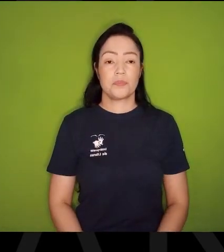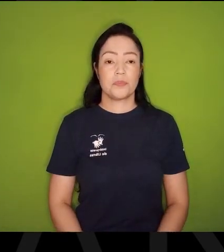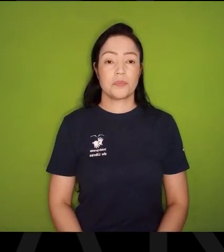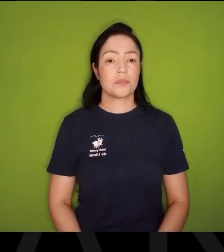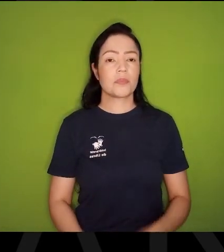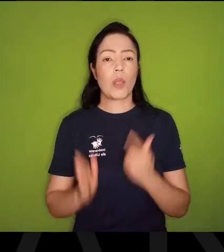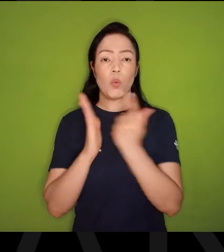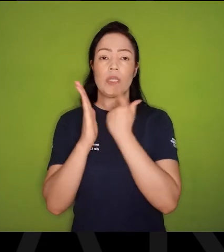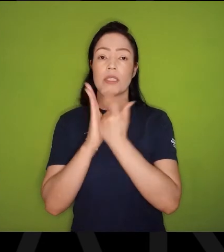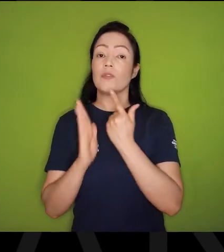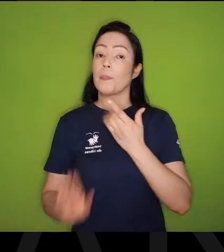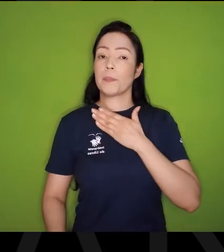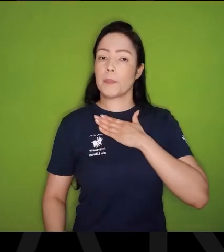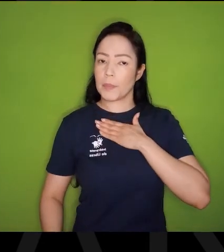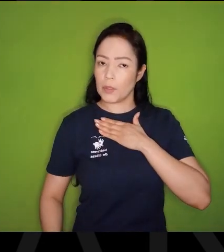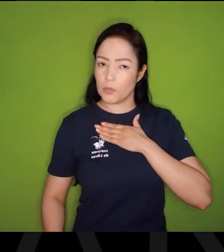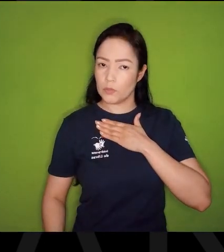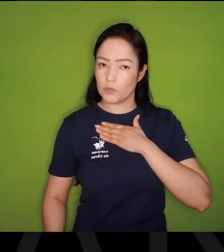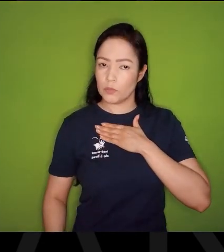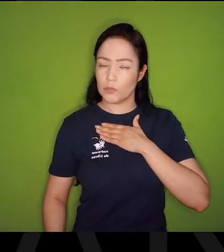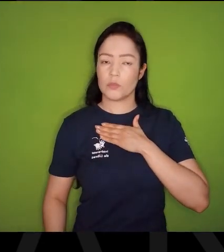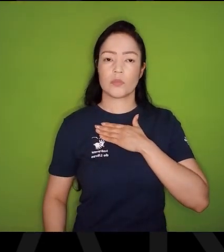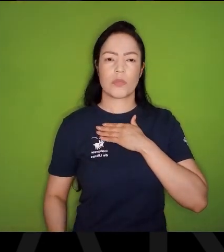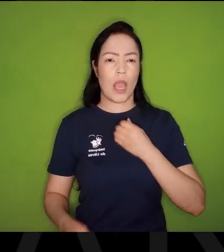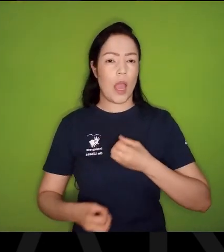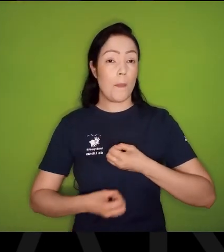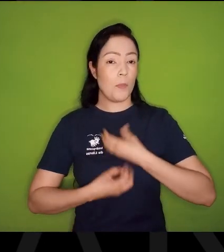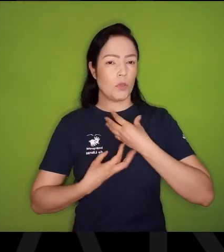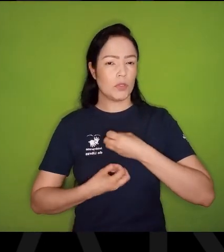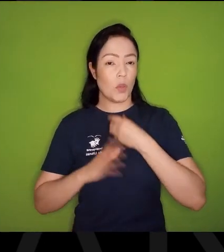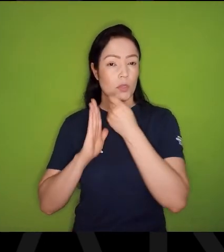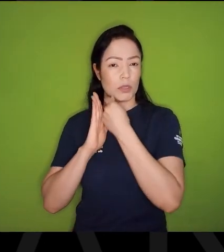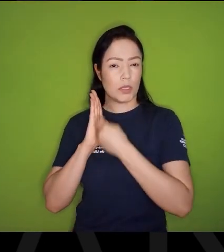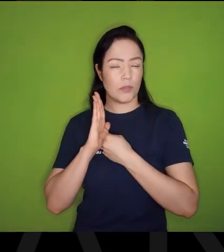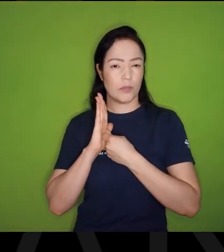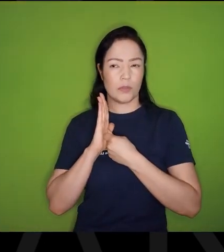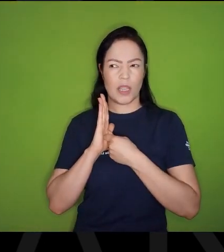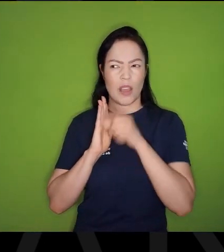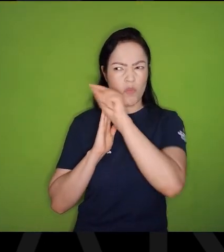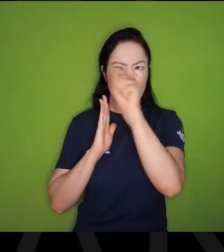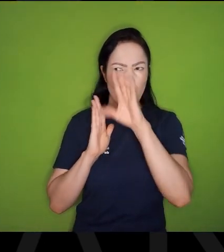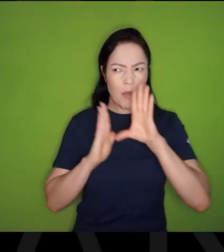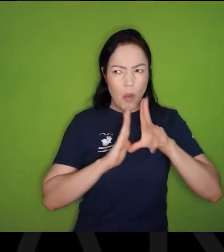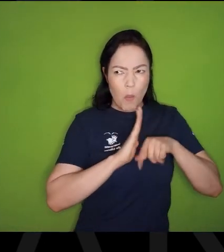Este livro é meu, Esta poesia que eu escrevi, Será que vão roubar?